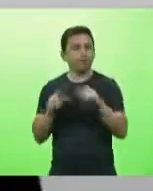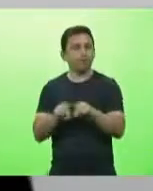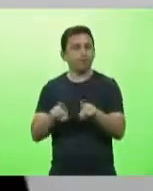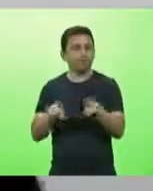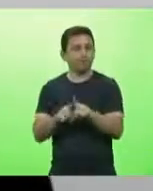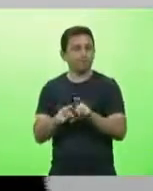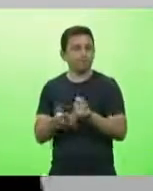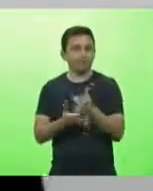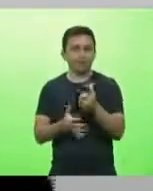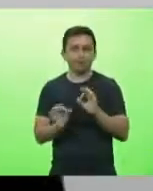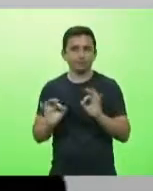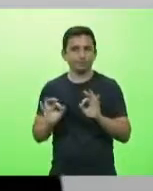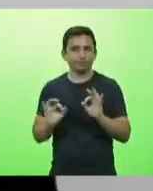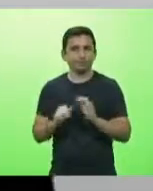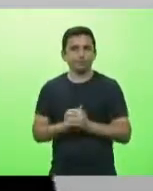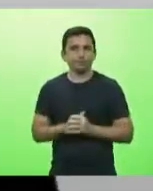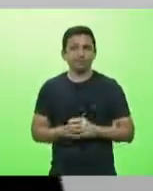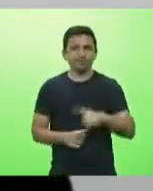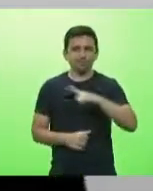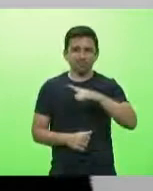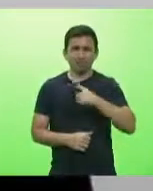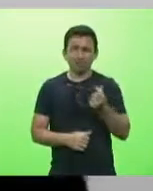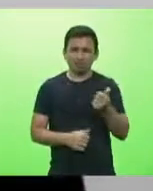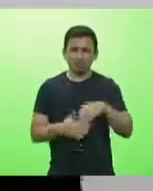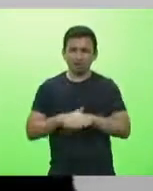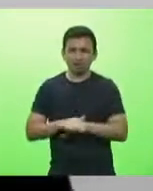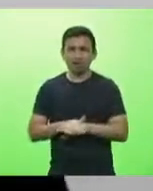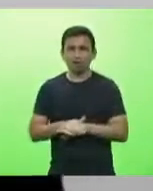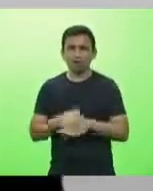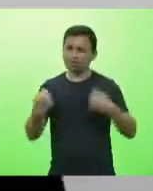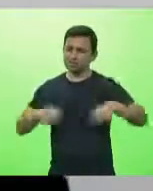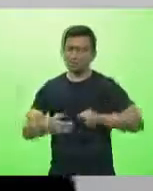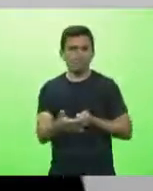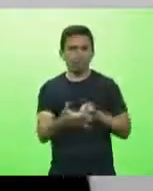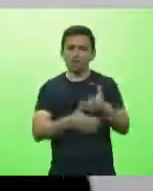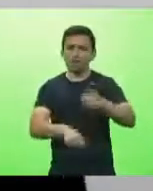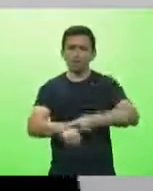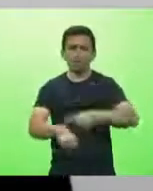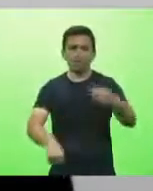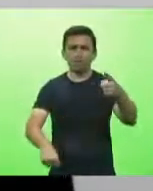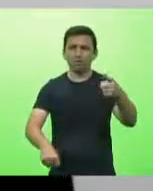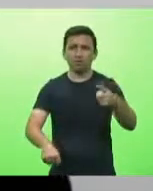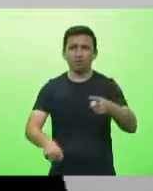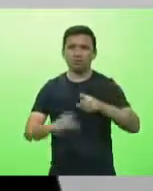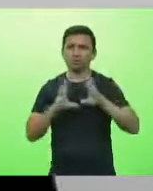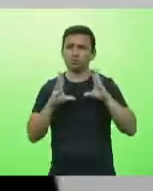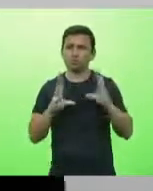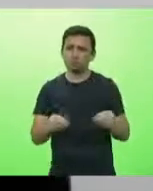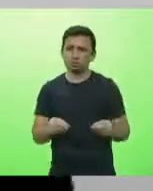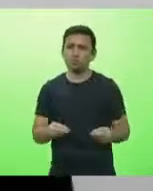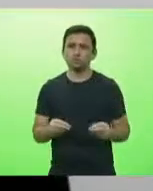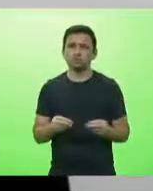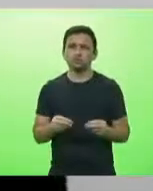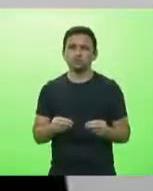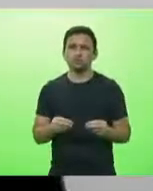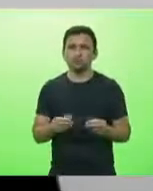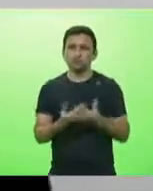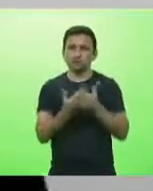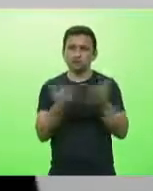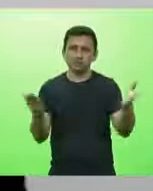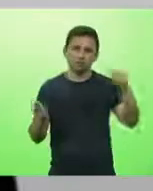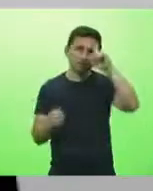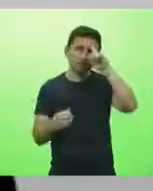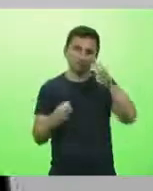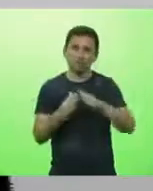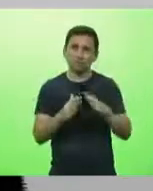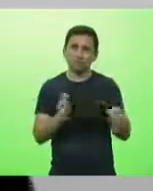importante inclusive já que tem dinheiro em caixa que seja pago imediatamente os recursos a esses hospitais da